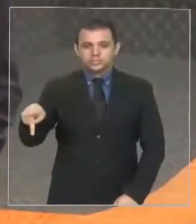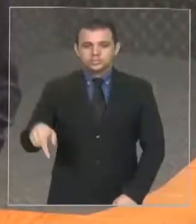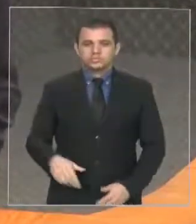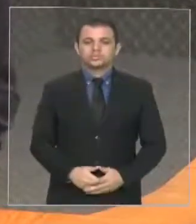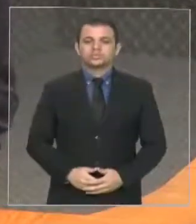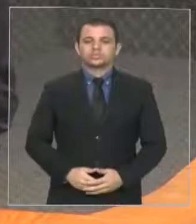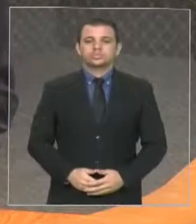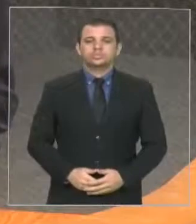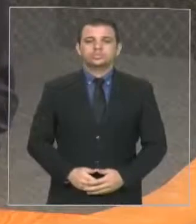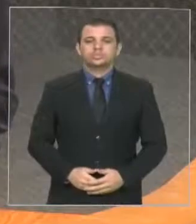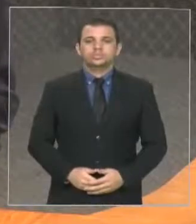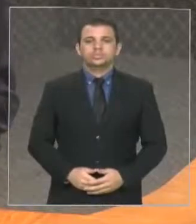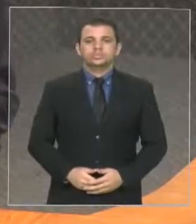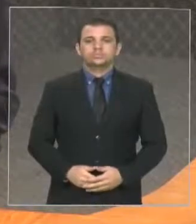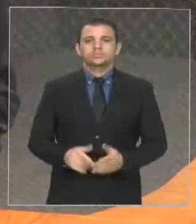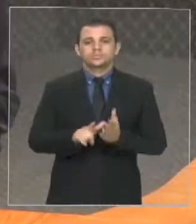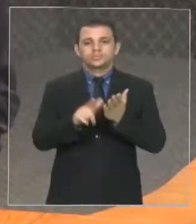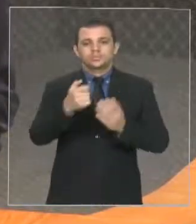agradeço a senhores